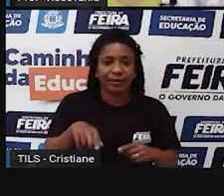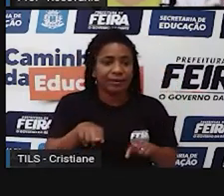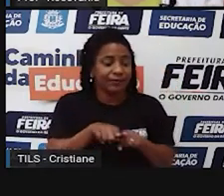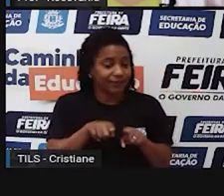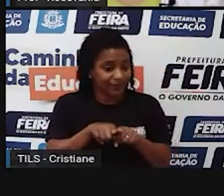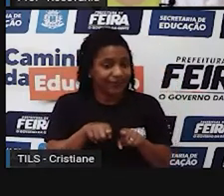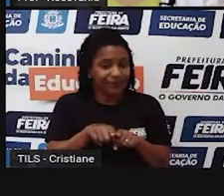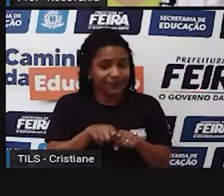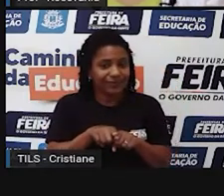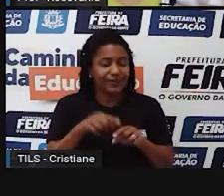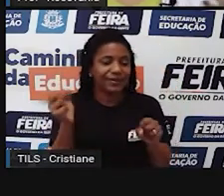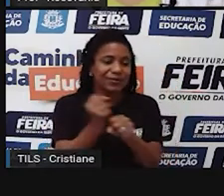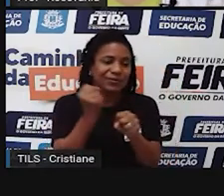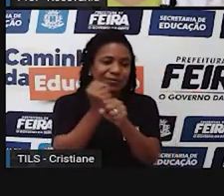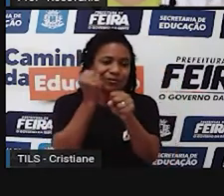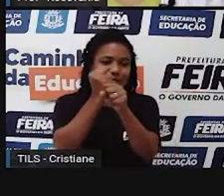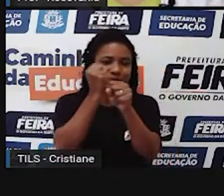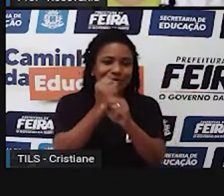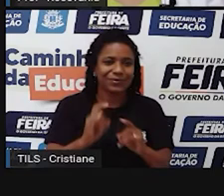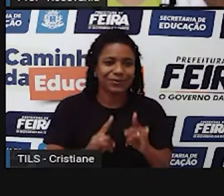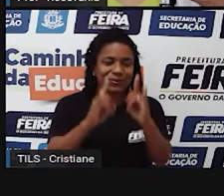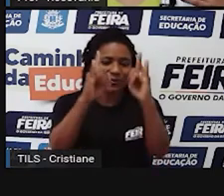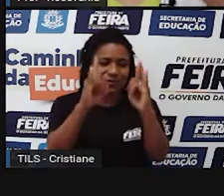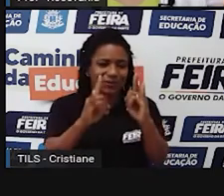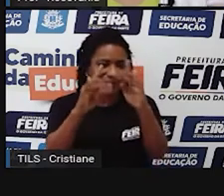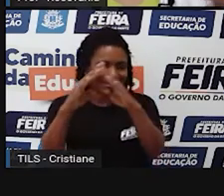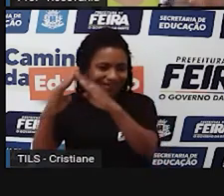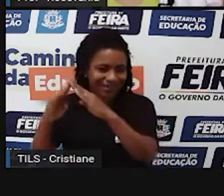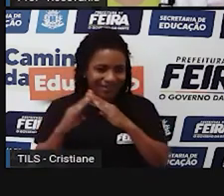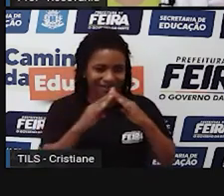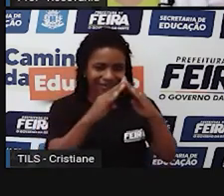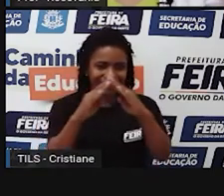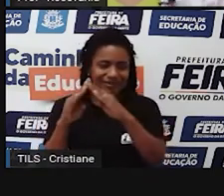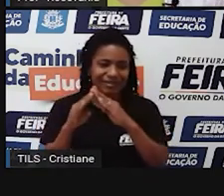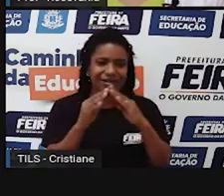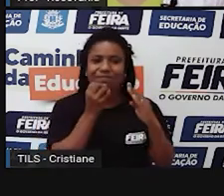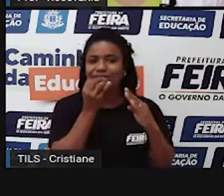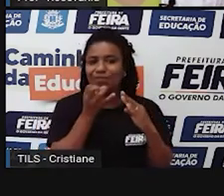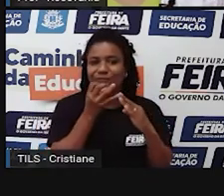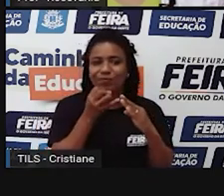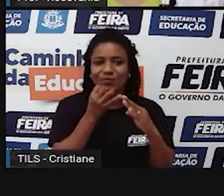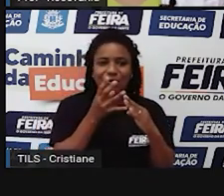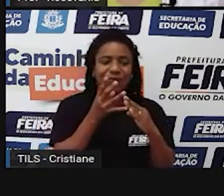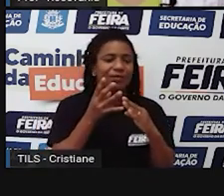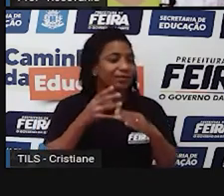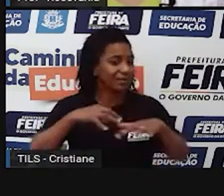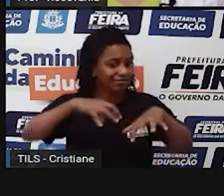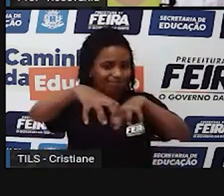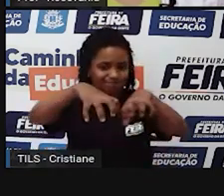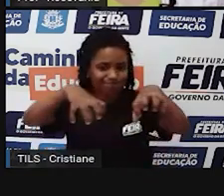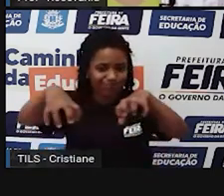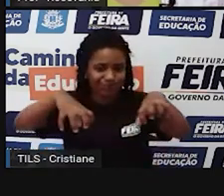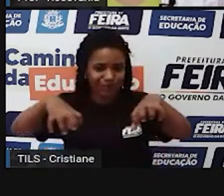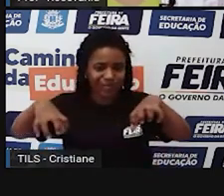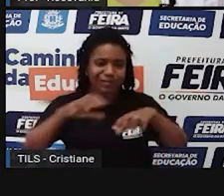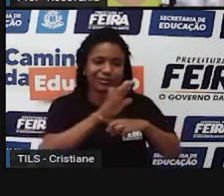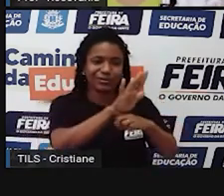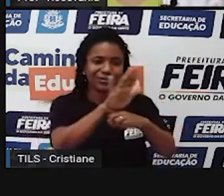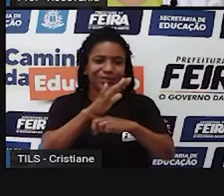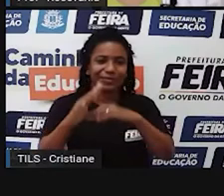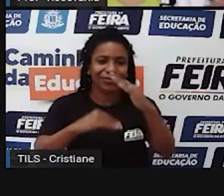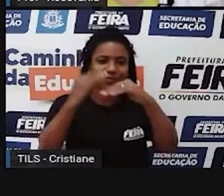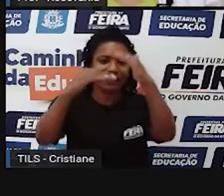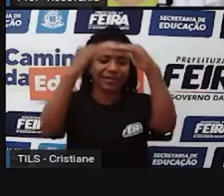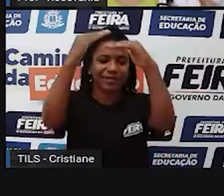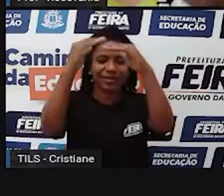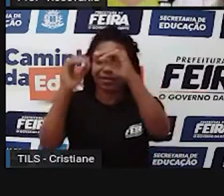que é um setor que praticamente ajuda todos os outros a desenvolverem, porque não tem como eu chegar e ter uma